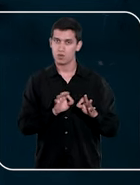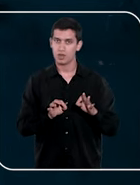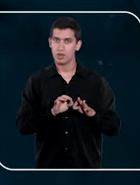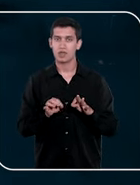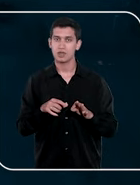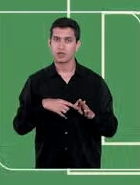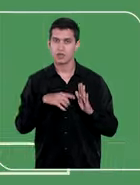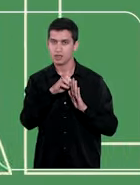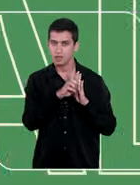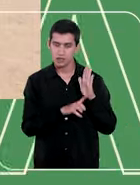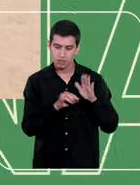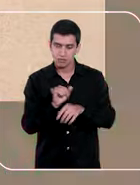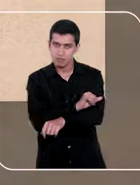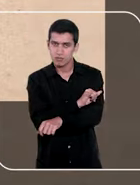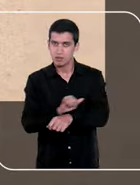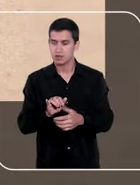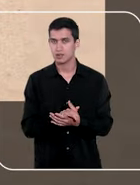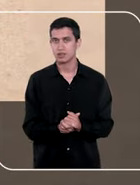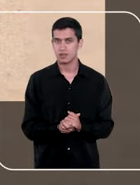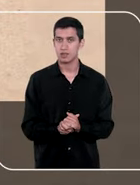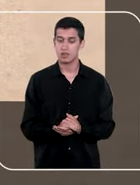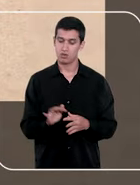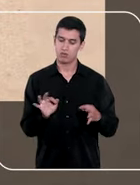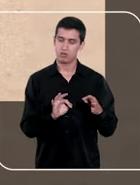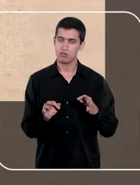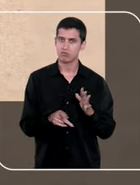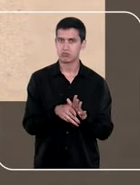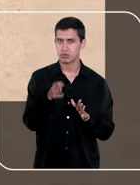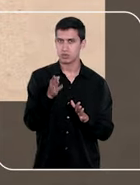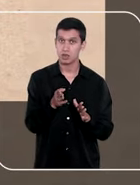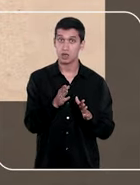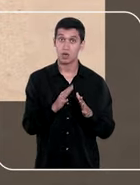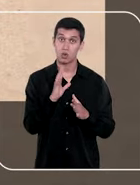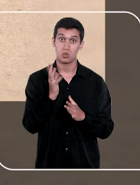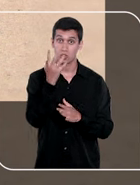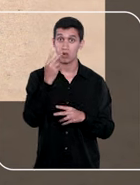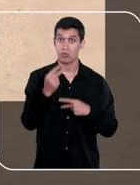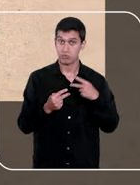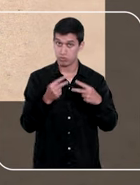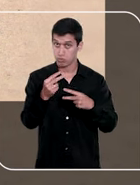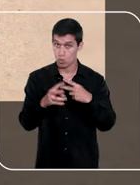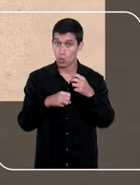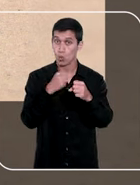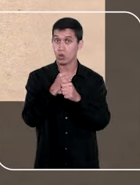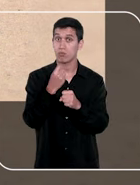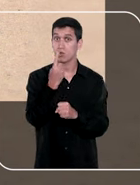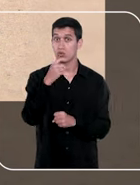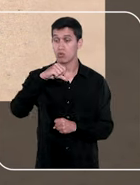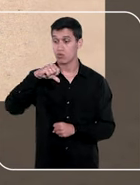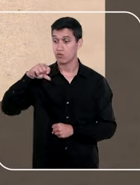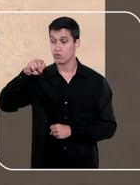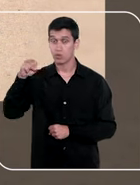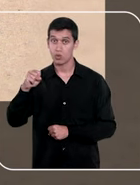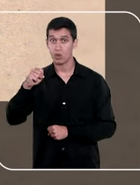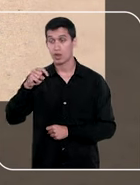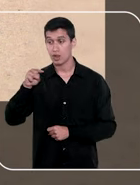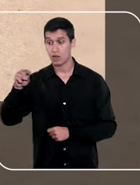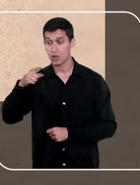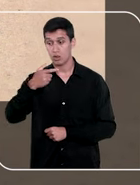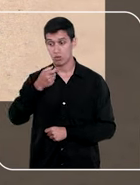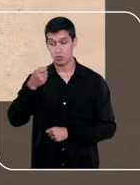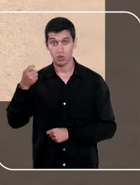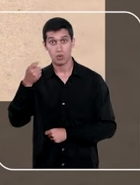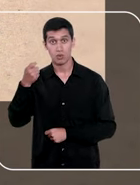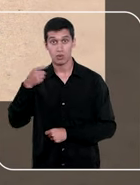estratégicas. Esse planejamento das ações, realizado no Bienio 1998-2000, resultou no